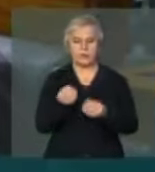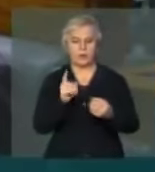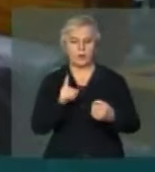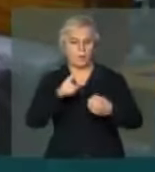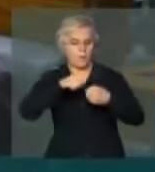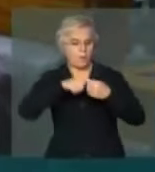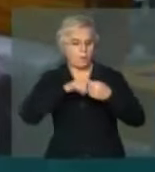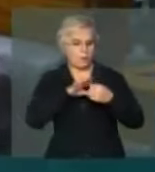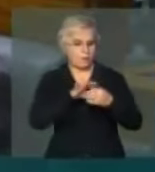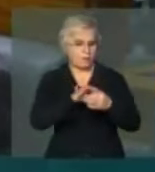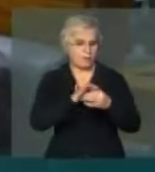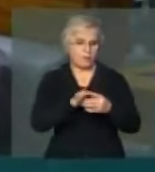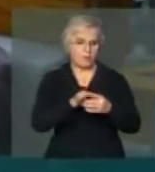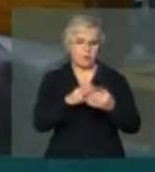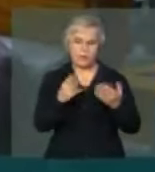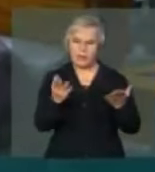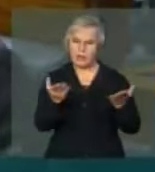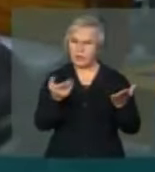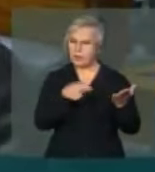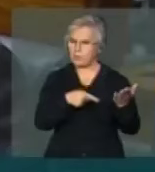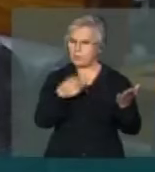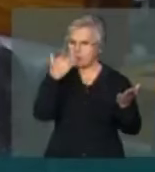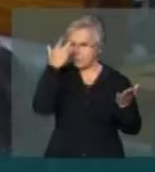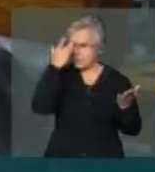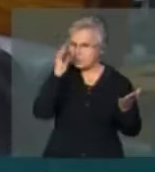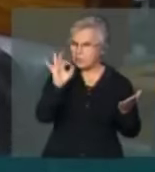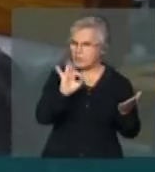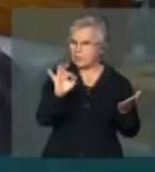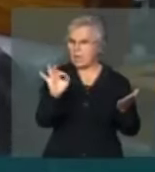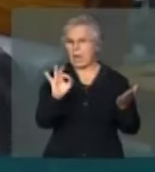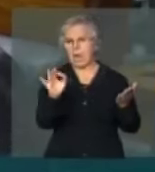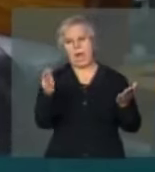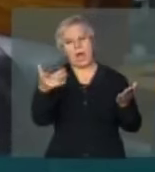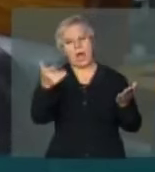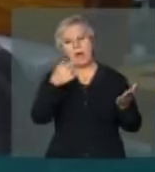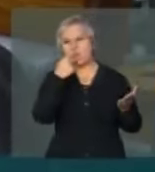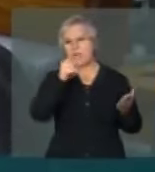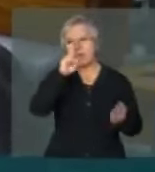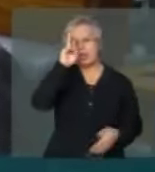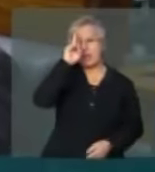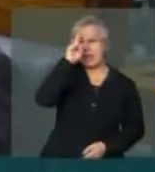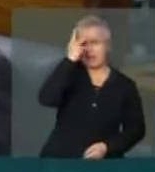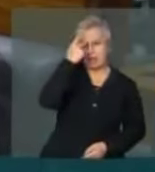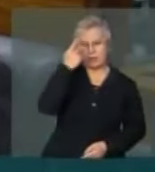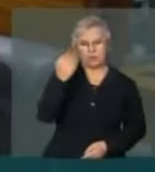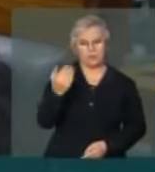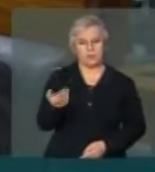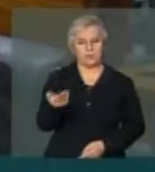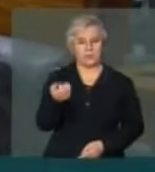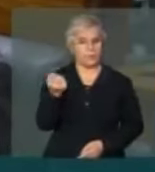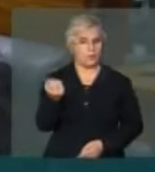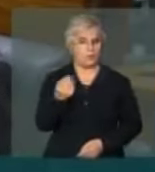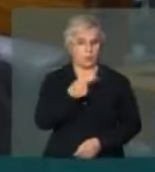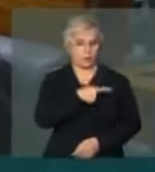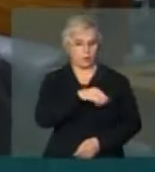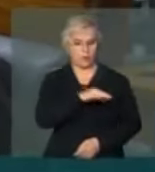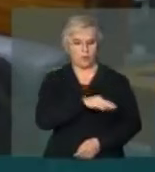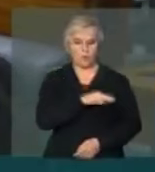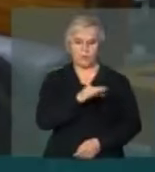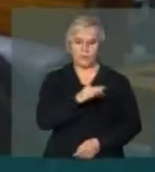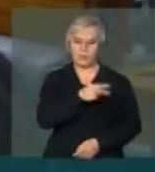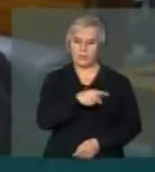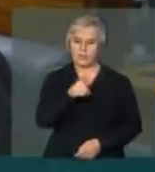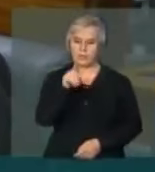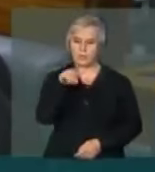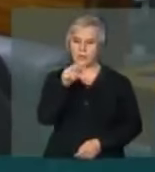mais uma vez, o presidente não sabia, mais uma vez foi um engano. O fato é que a máscara do PT e do presidente Lula